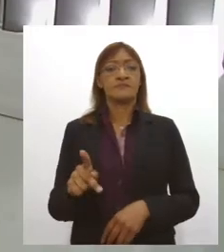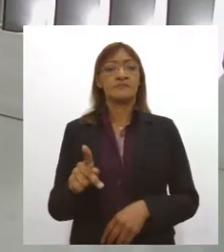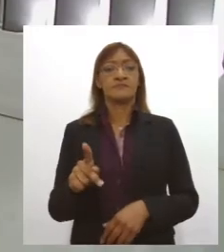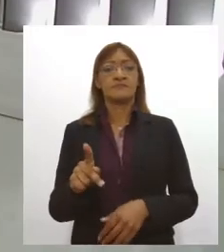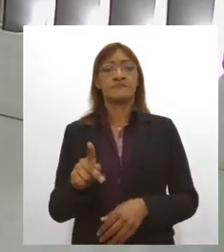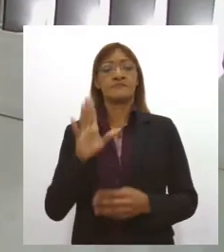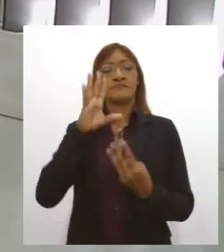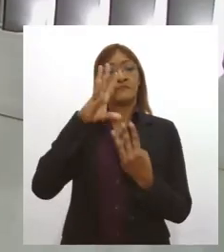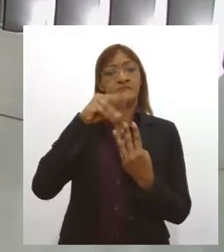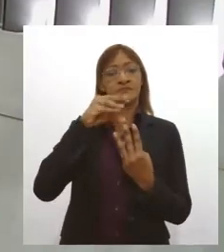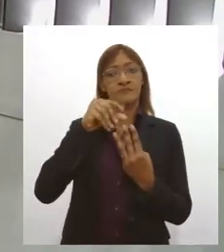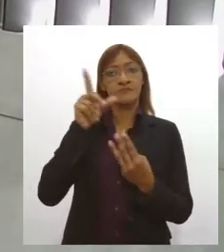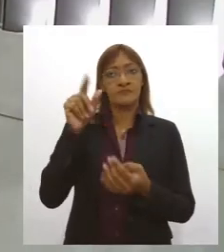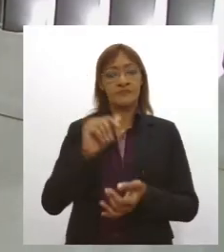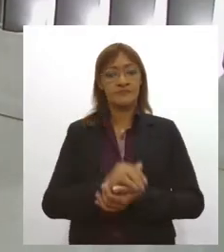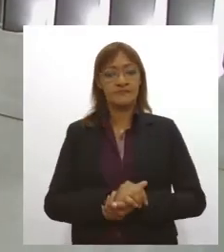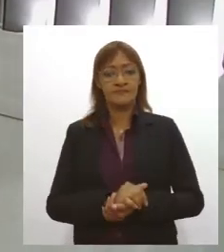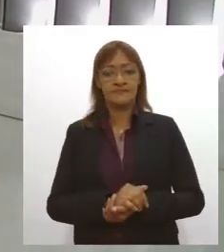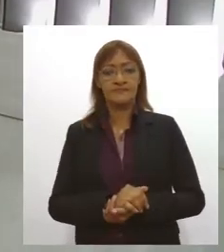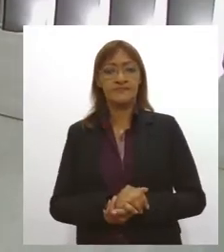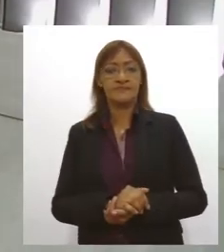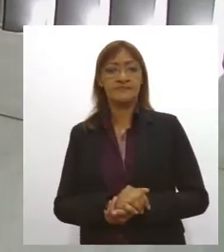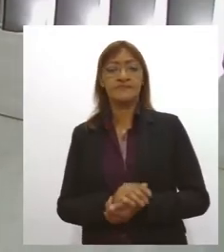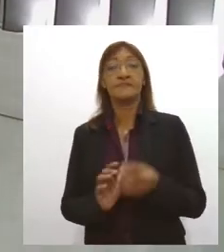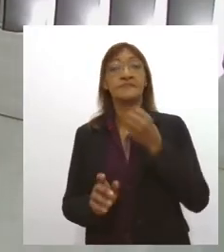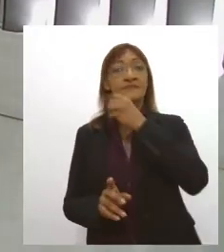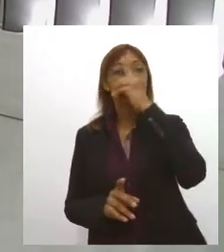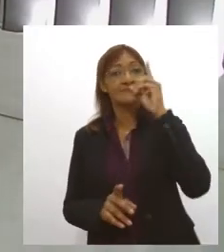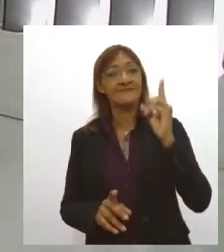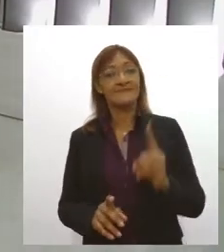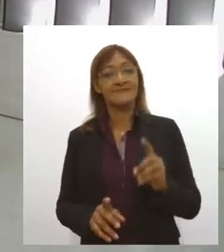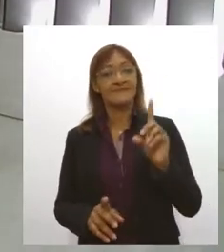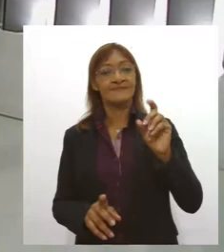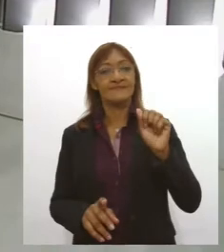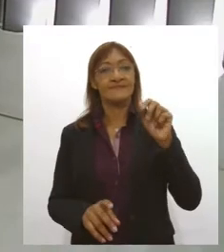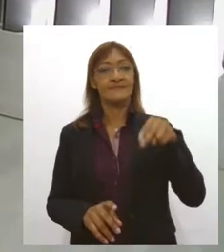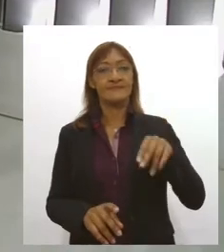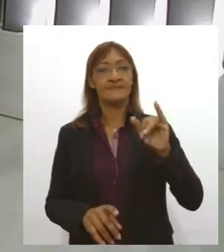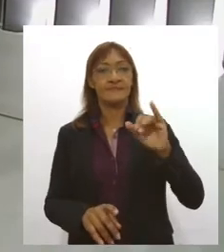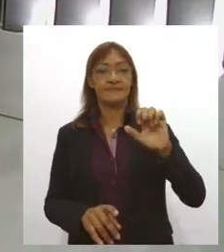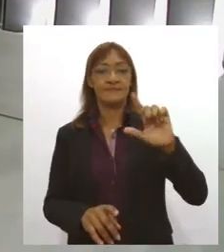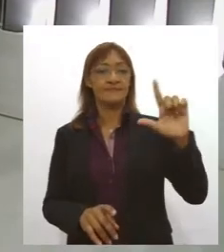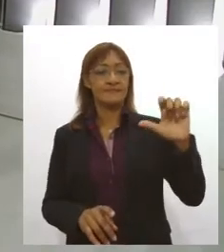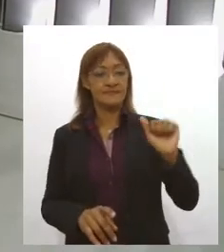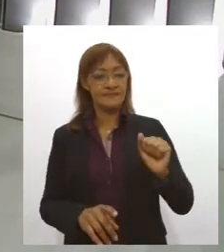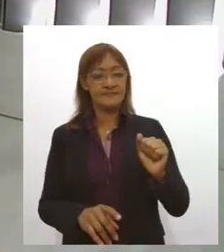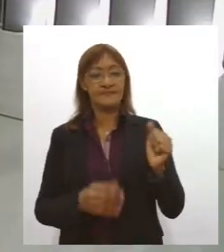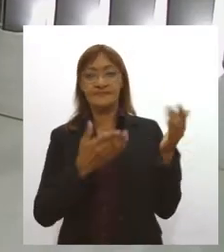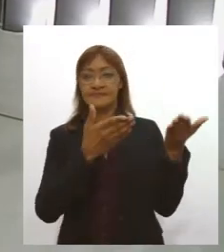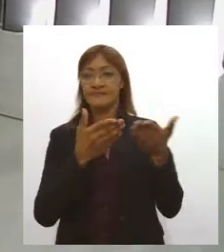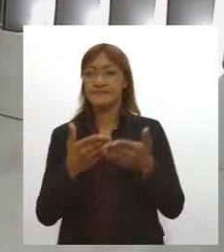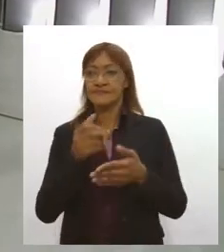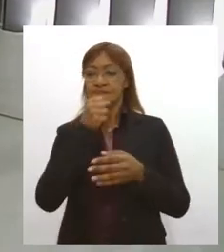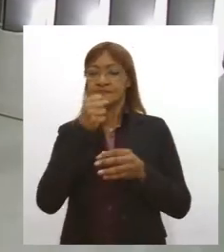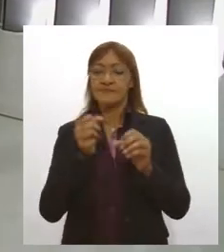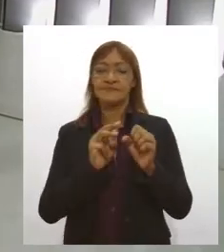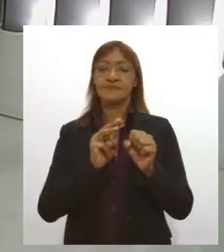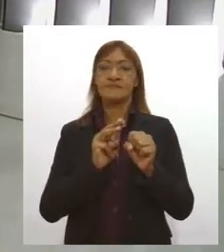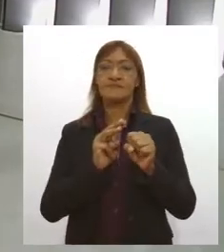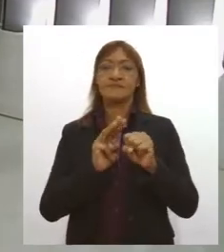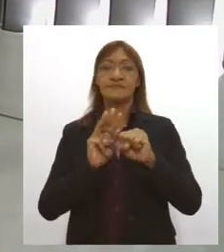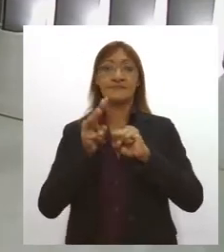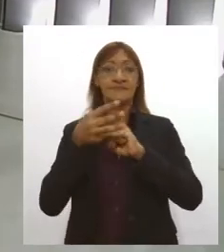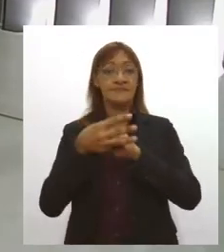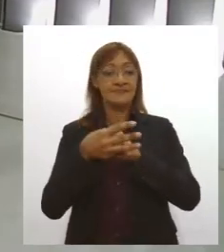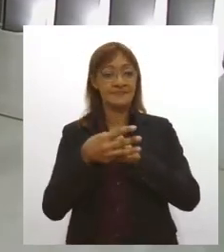Universidade Federal de Sergipe. Muito bom dia, Daniela. Seja bem-vindo ao Jornal da Lese, né? Nesta segunda-feira. E conta pra gente um pouquinho